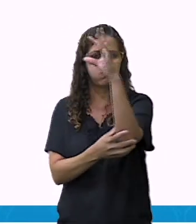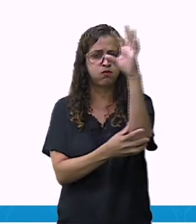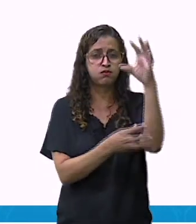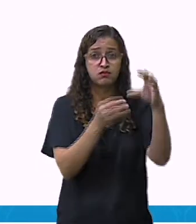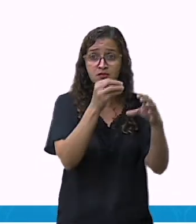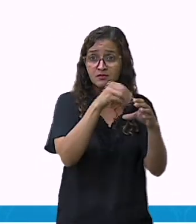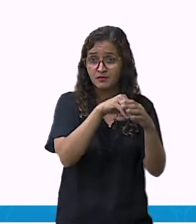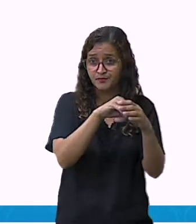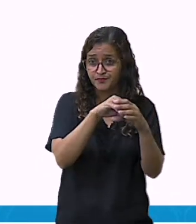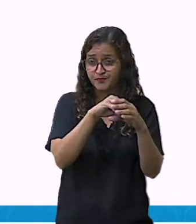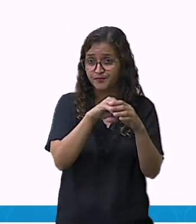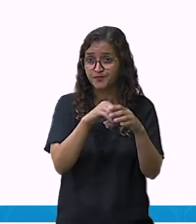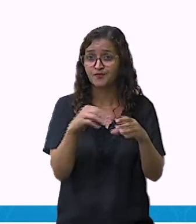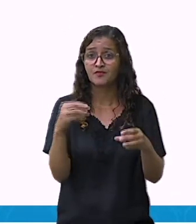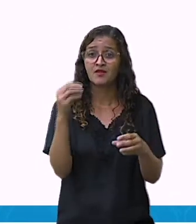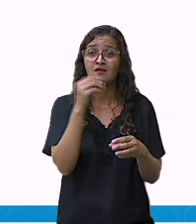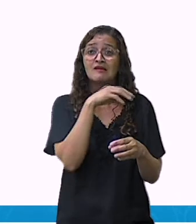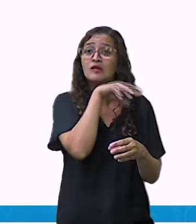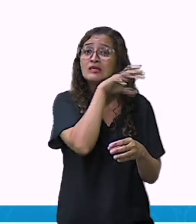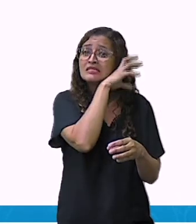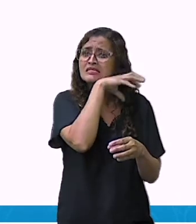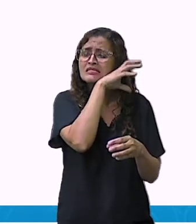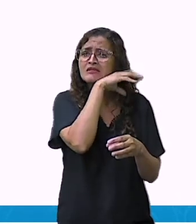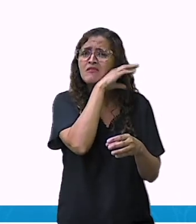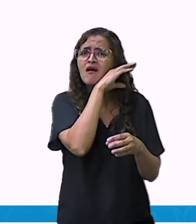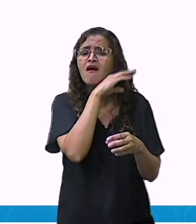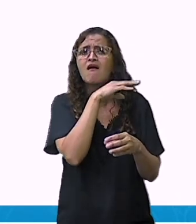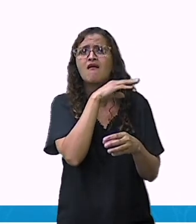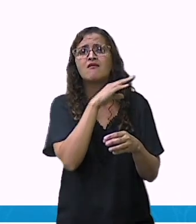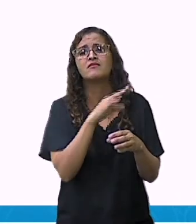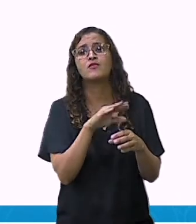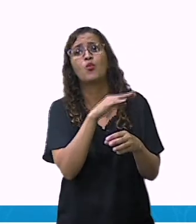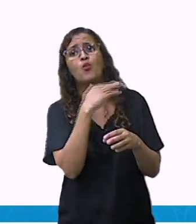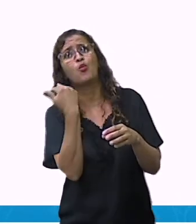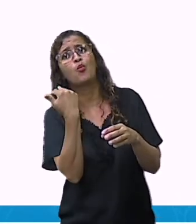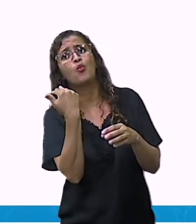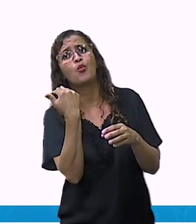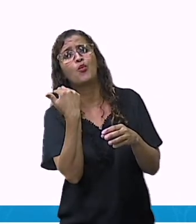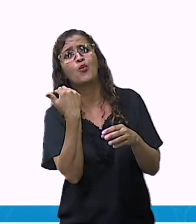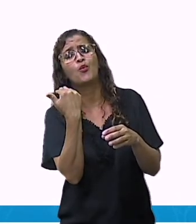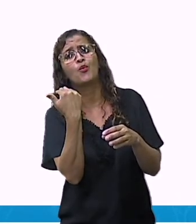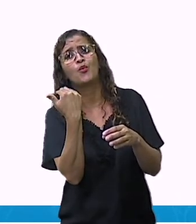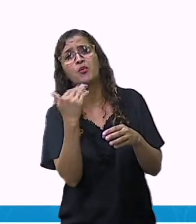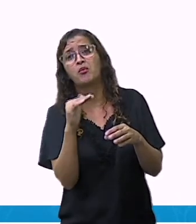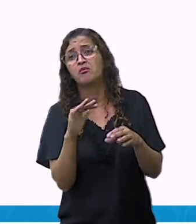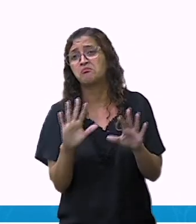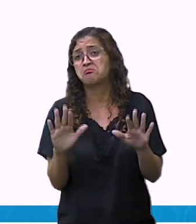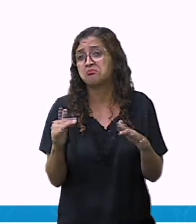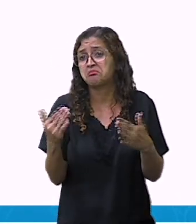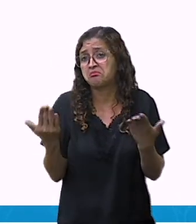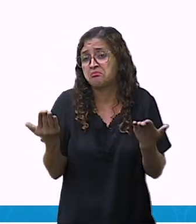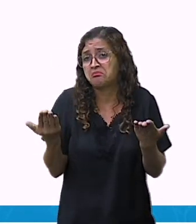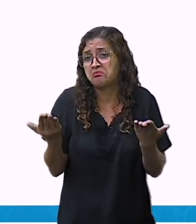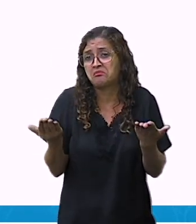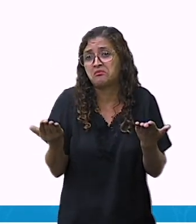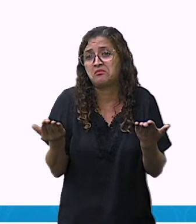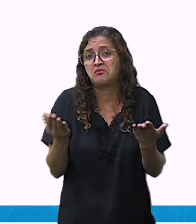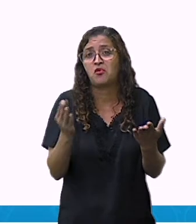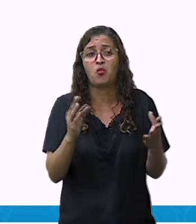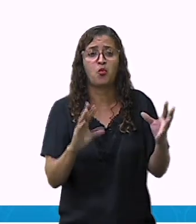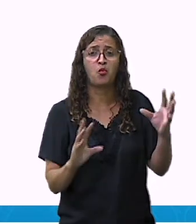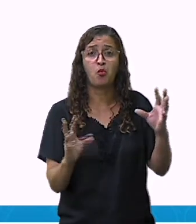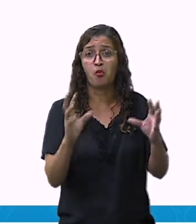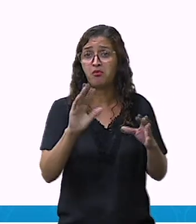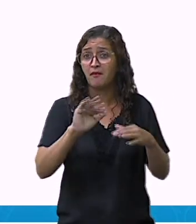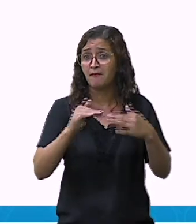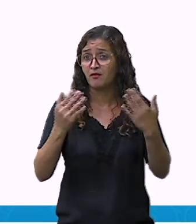animal acabou de morrer por algum motivo, por morte natural, por uma briga com o outro,